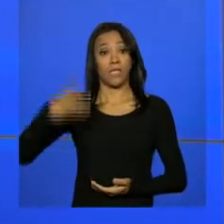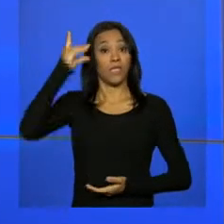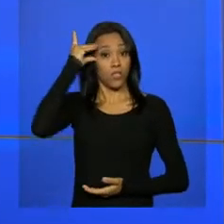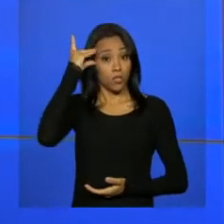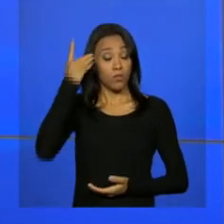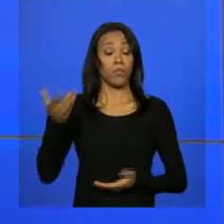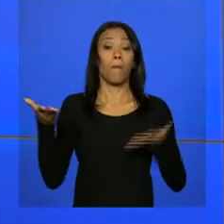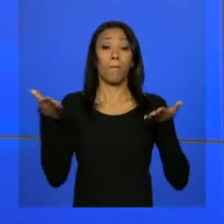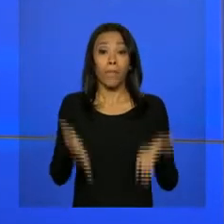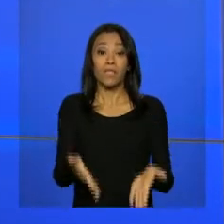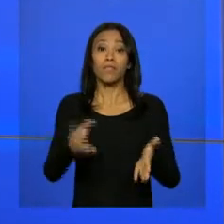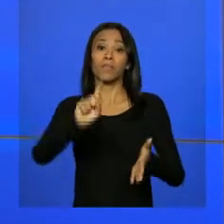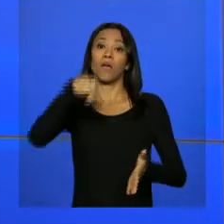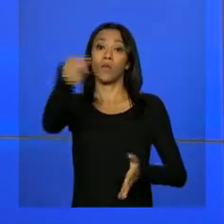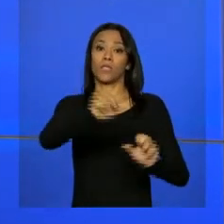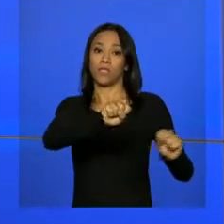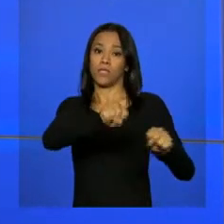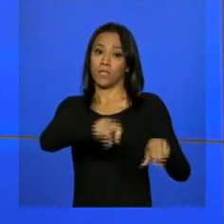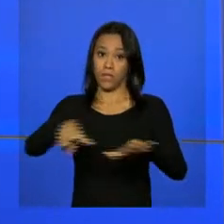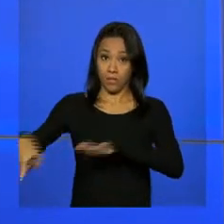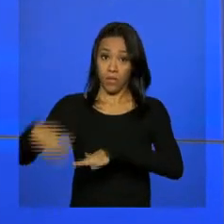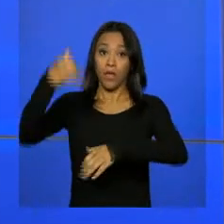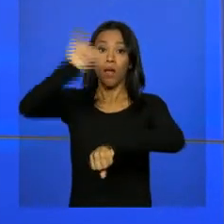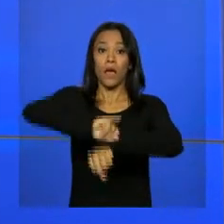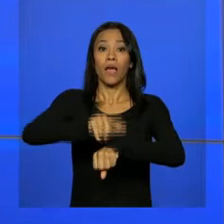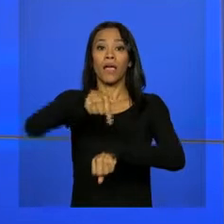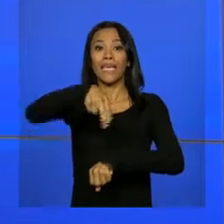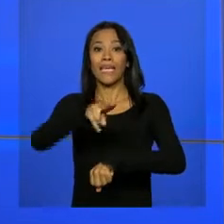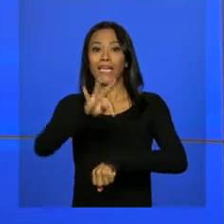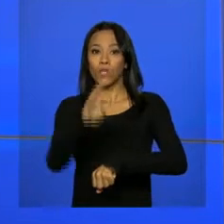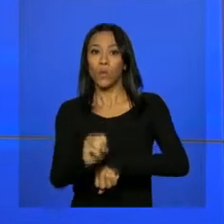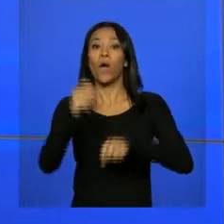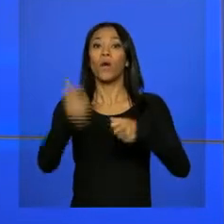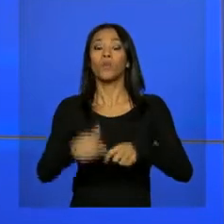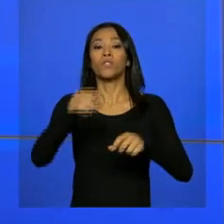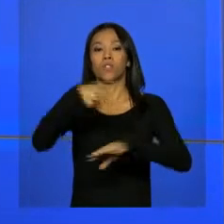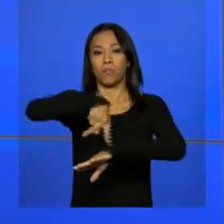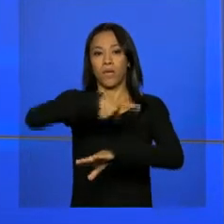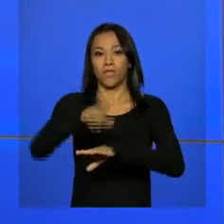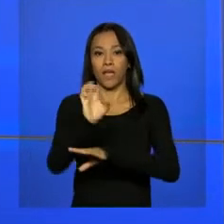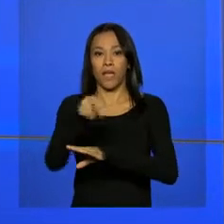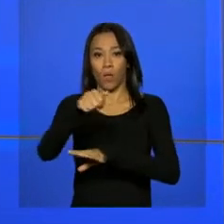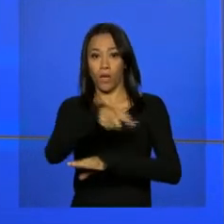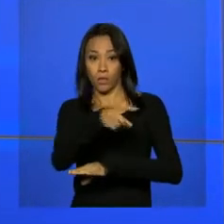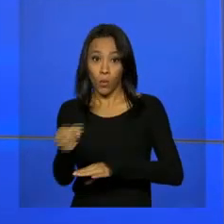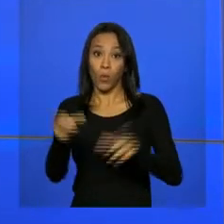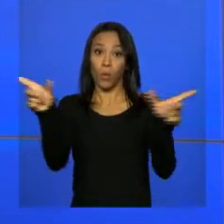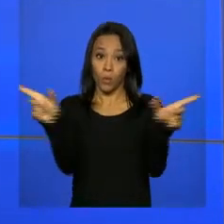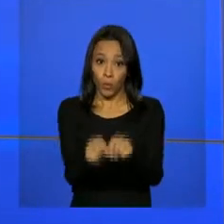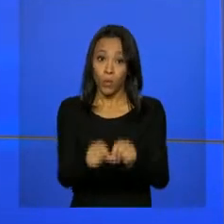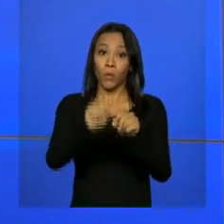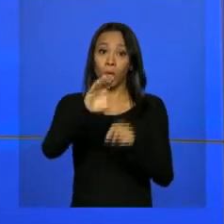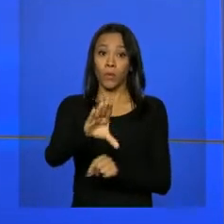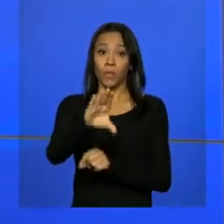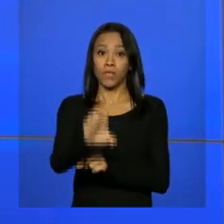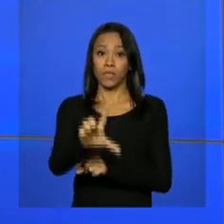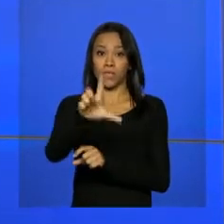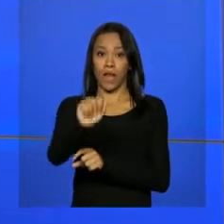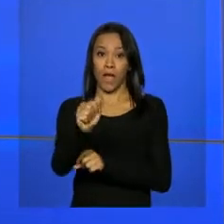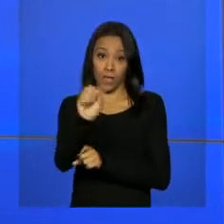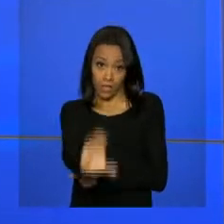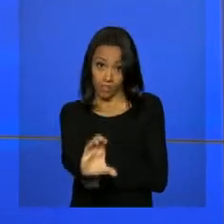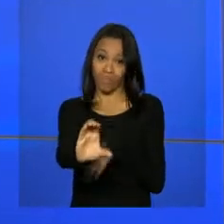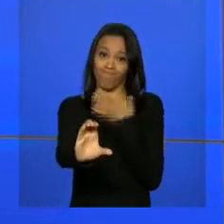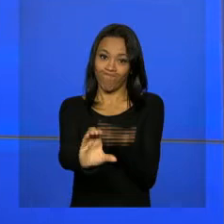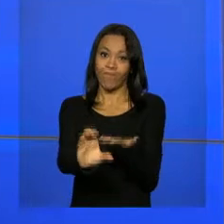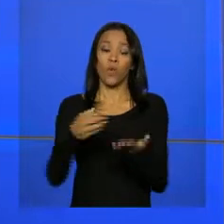Rousseff participa na próxima semana em Quito, no Equador, da quarta cúpula da Comunidade de Estados Latino-Americanos e Caribenhos, a